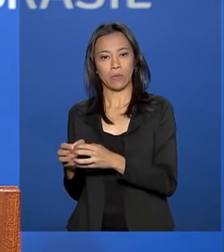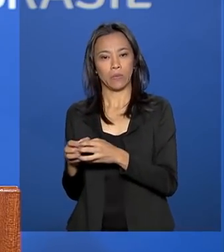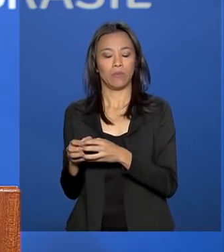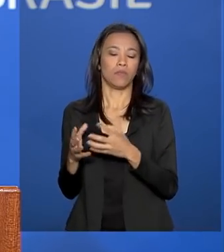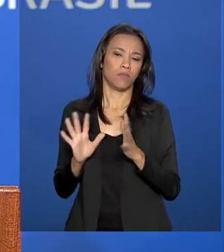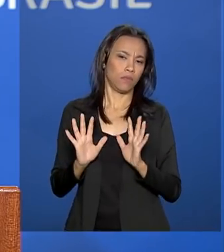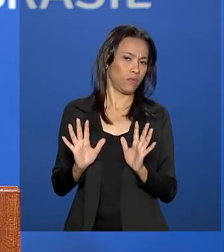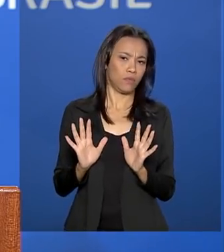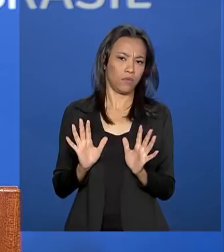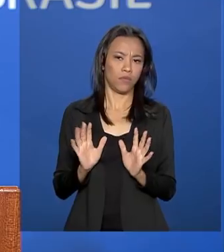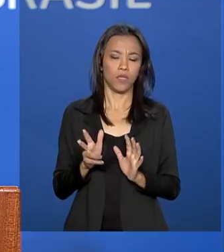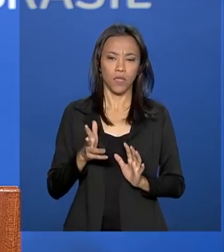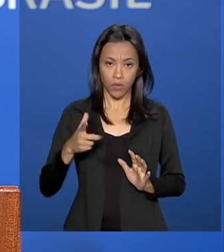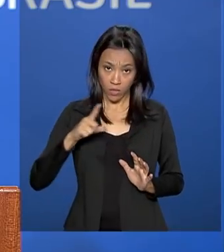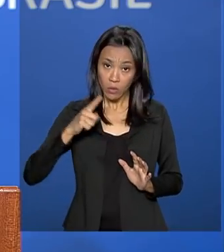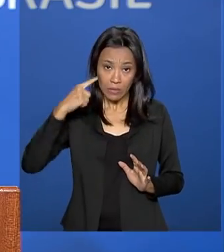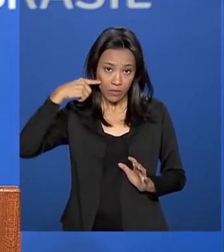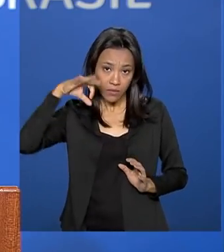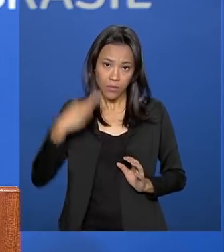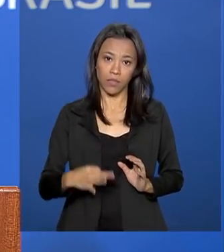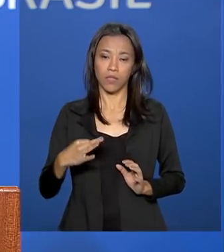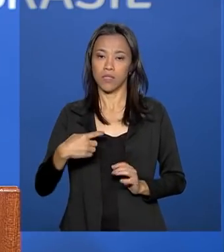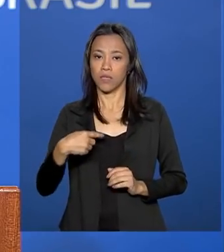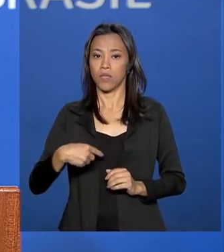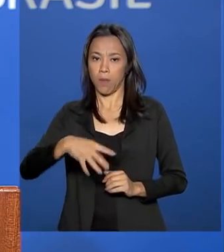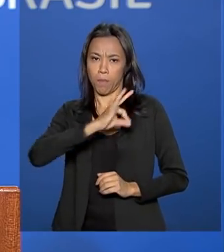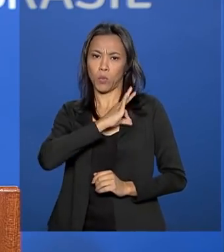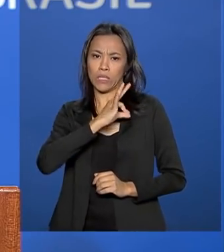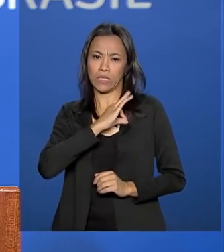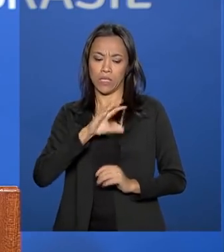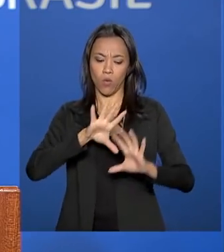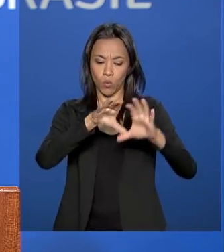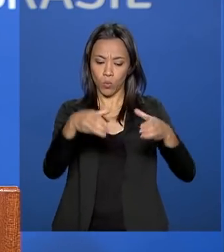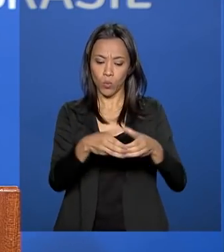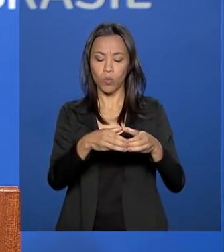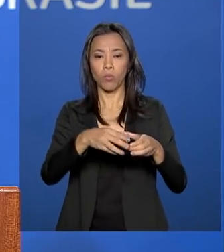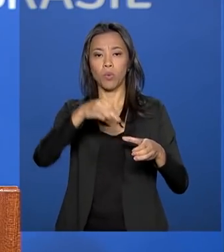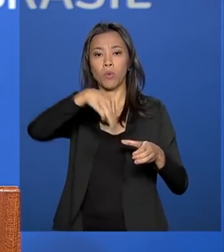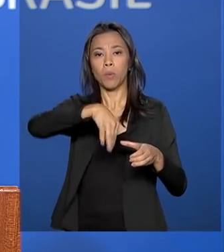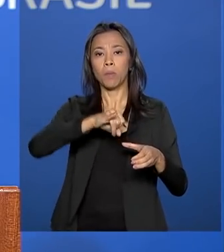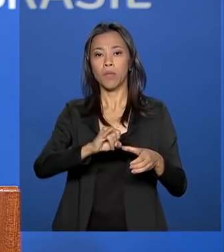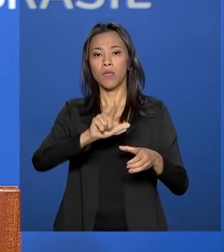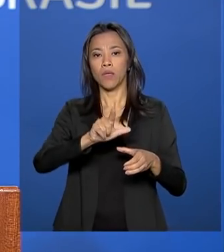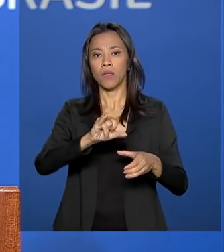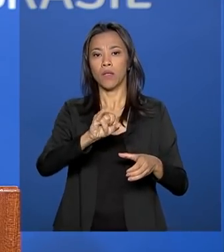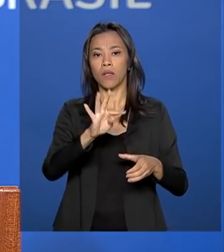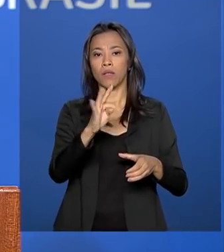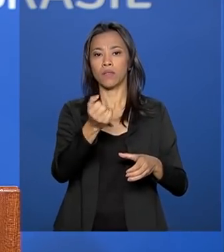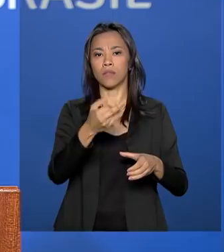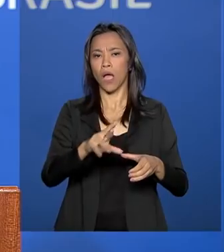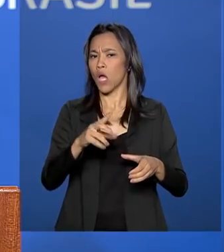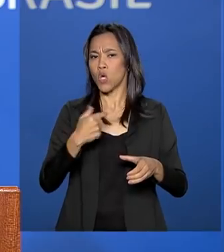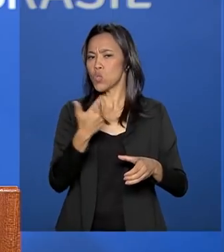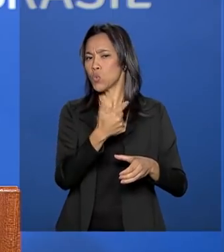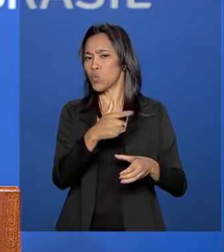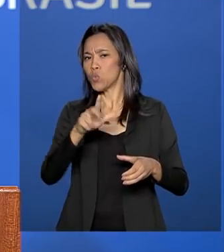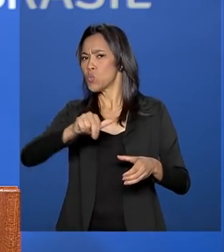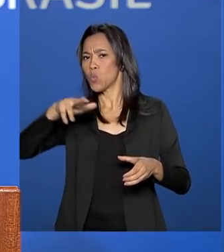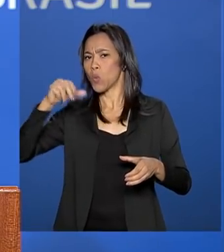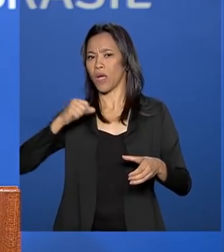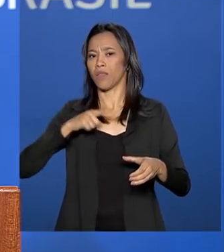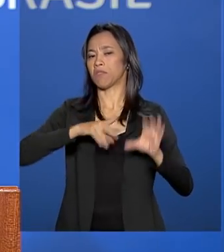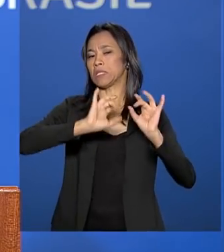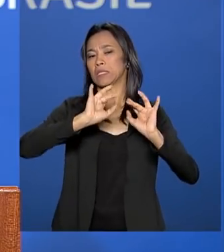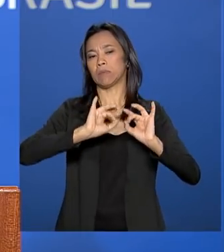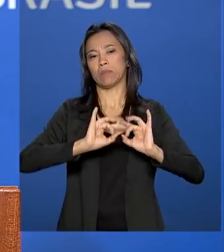a certeza que eu tenho que, em sendo policial militar, é uma classe que nunca teve privilégio em momento nenhum. O que